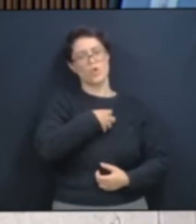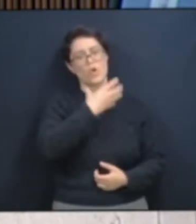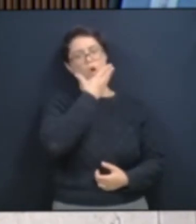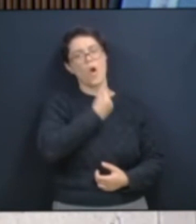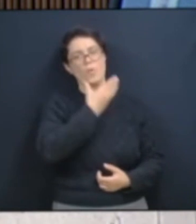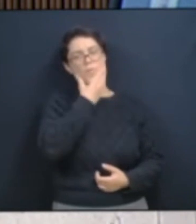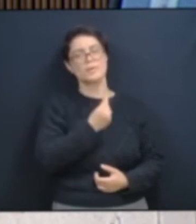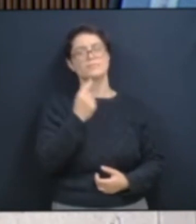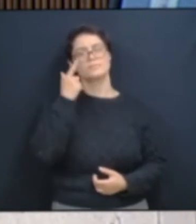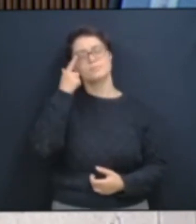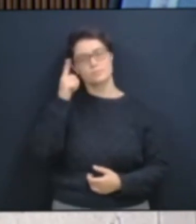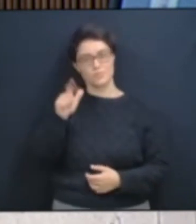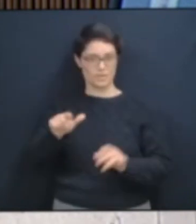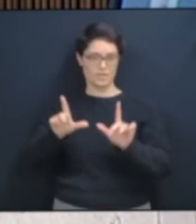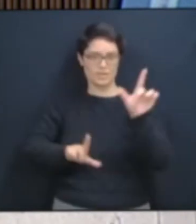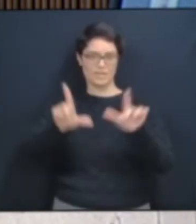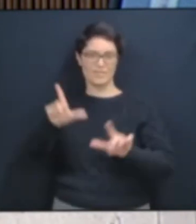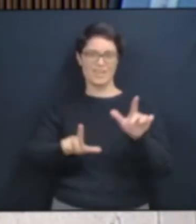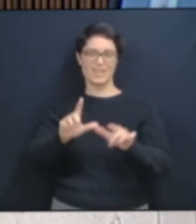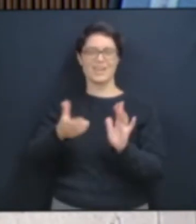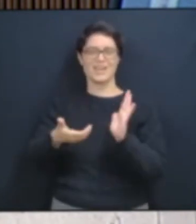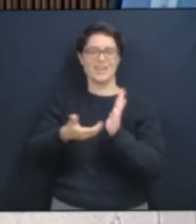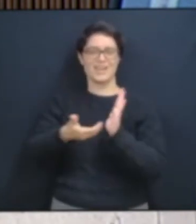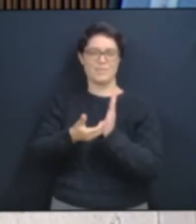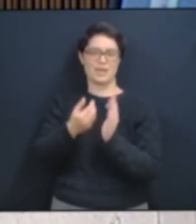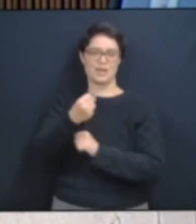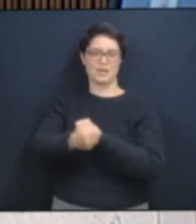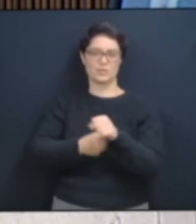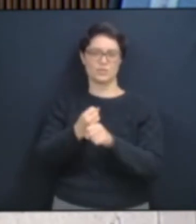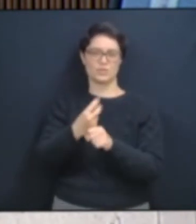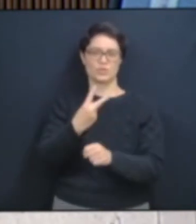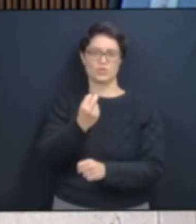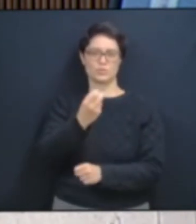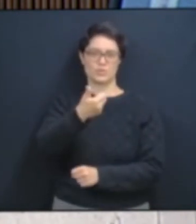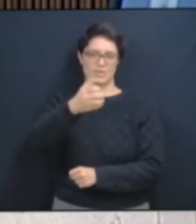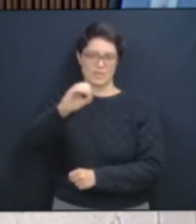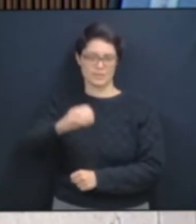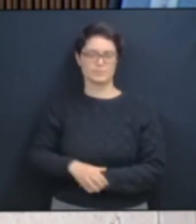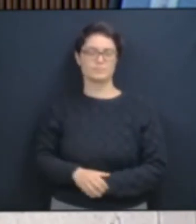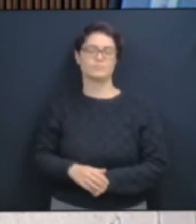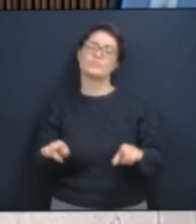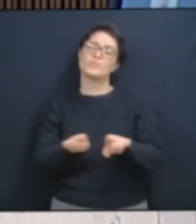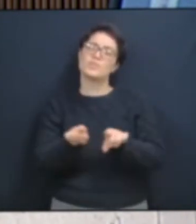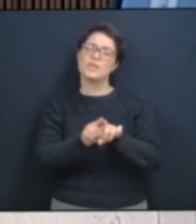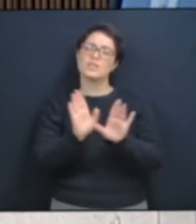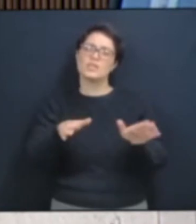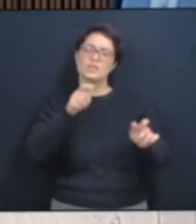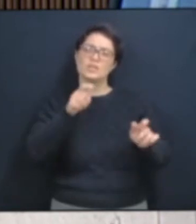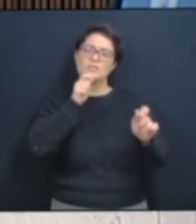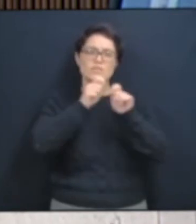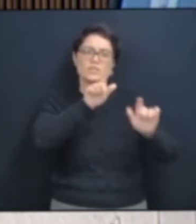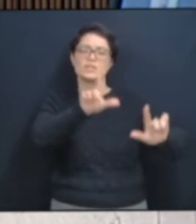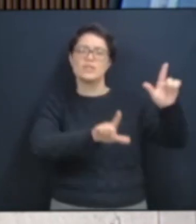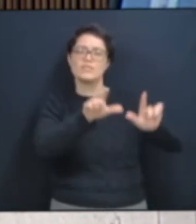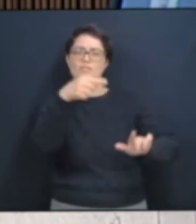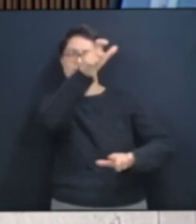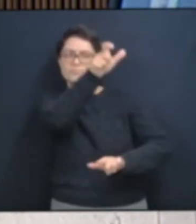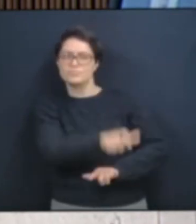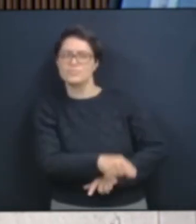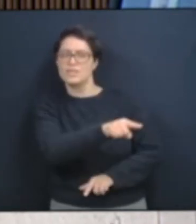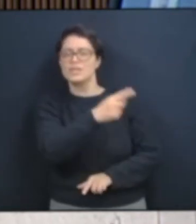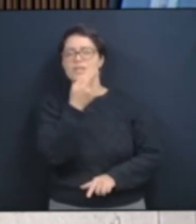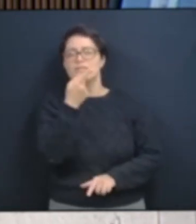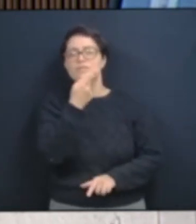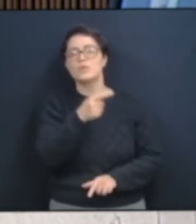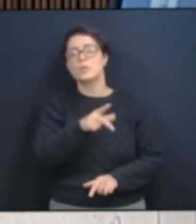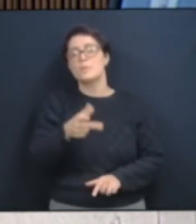2010. Disse em entrevista de TV que preferia ter um filho morto a ter um filho gay. O que o pessoal tem